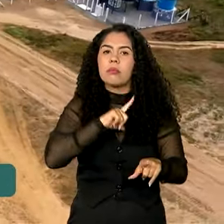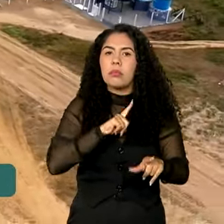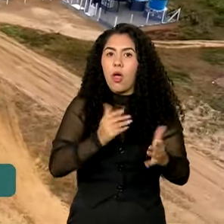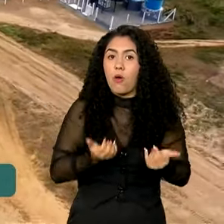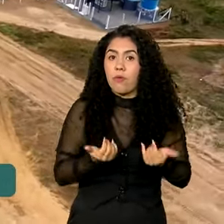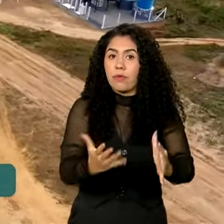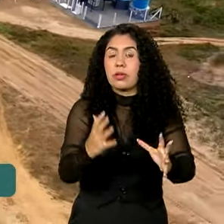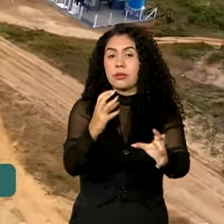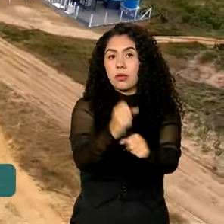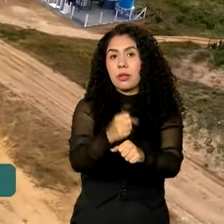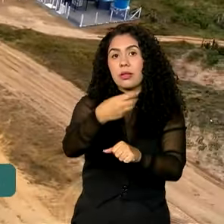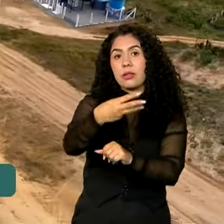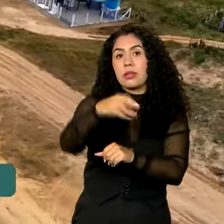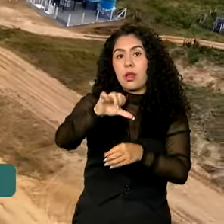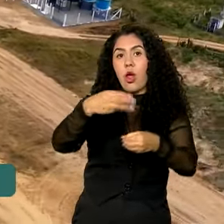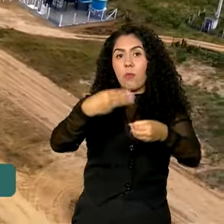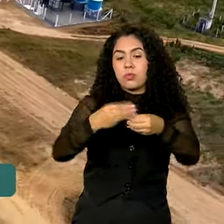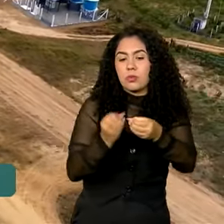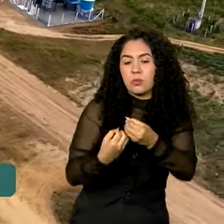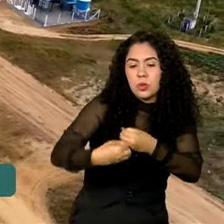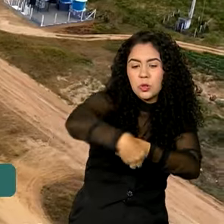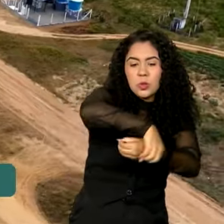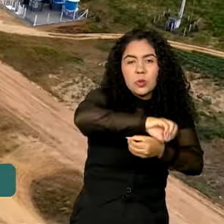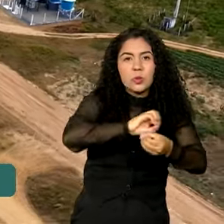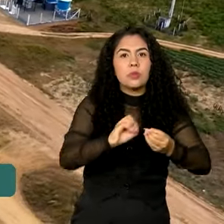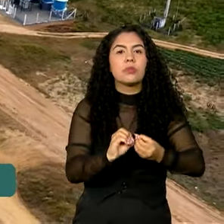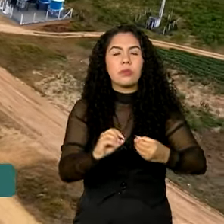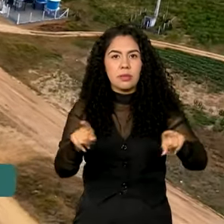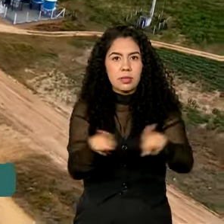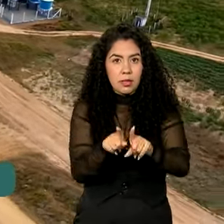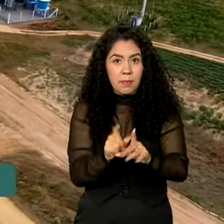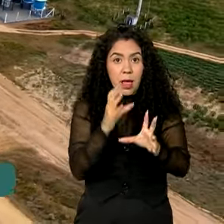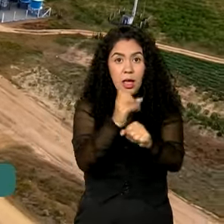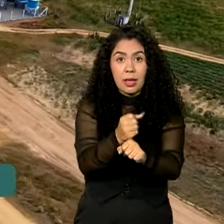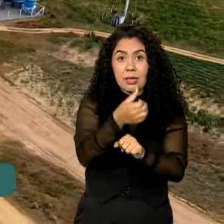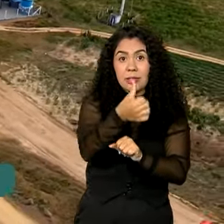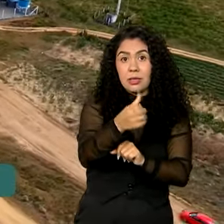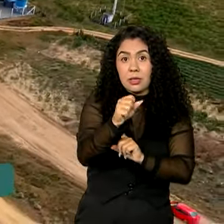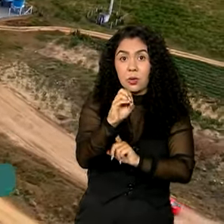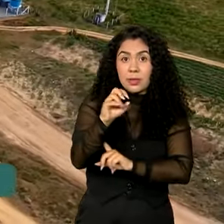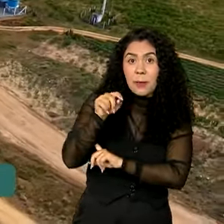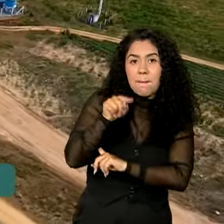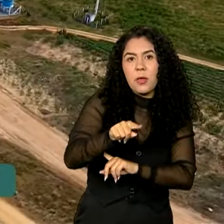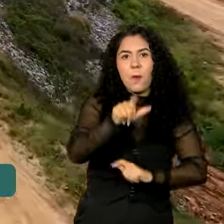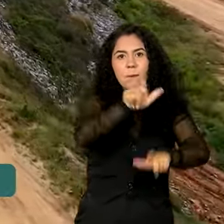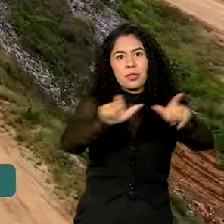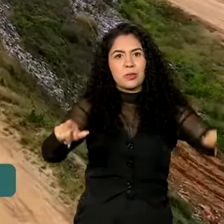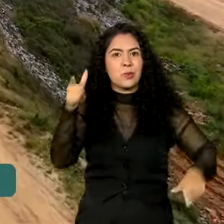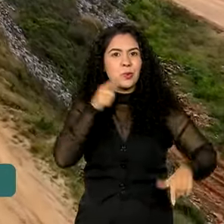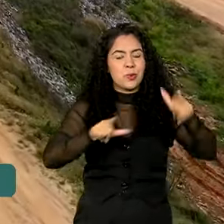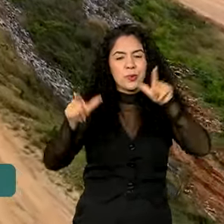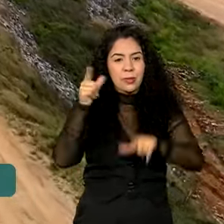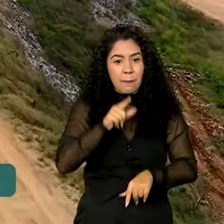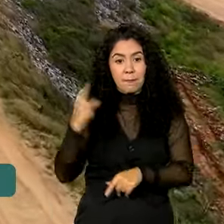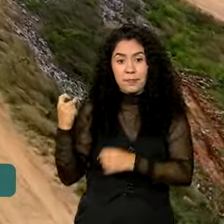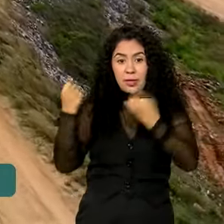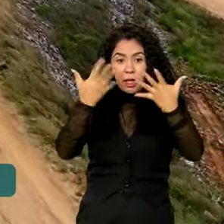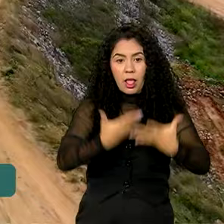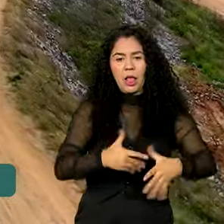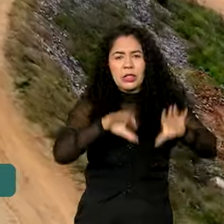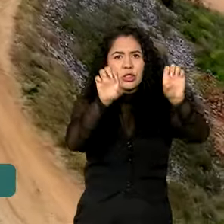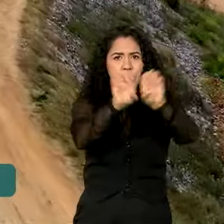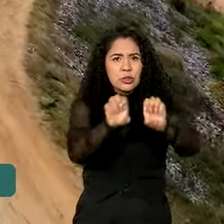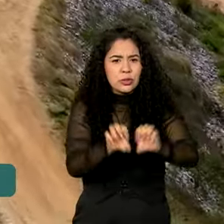39 municípios, alcançando mais de 680 mil pessoas. A estrutura é